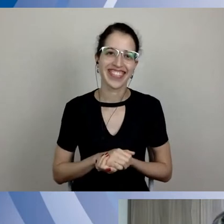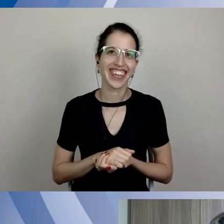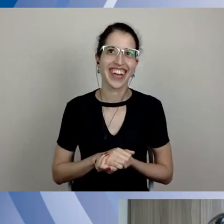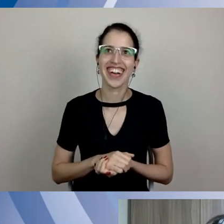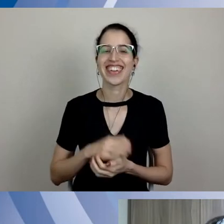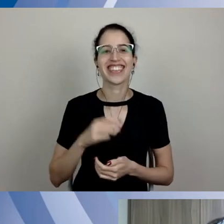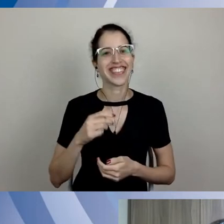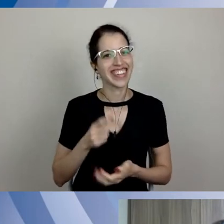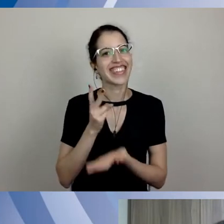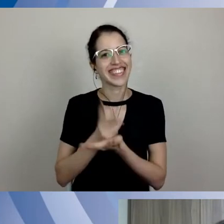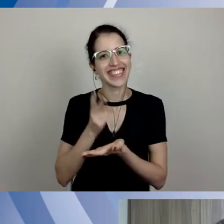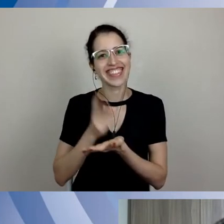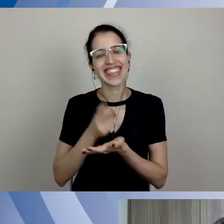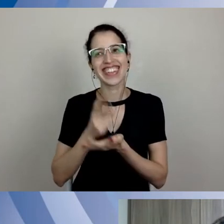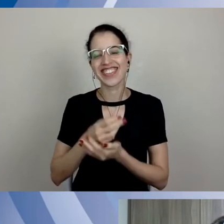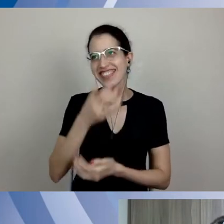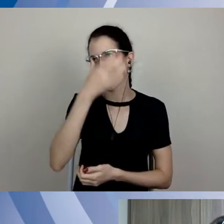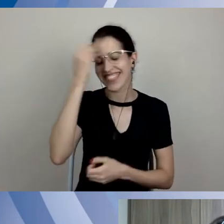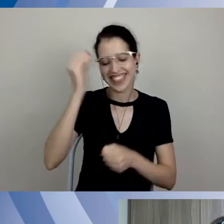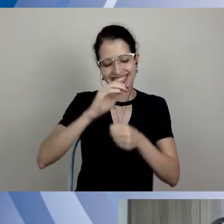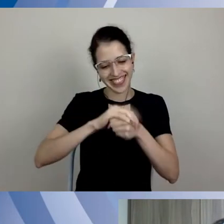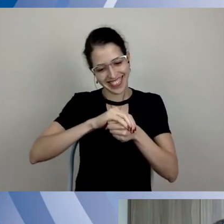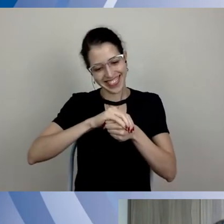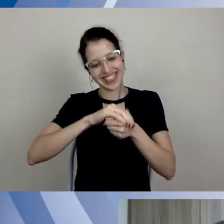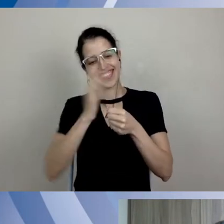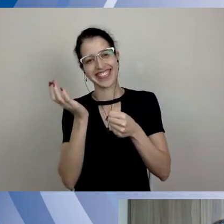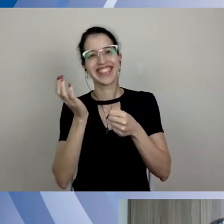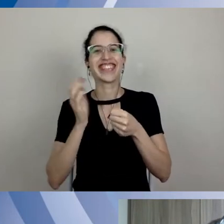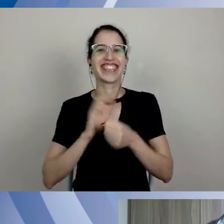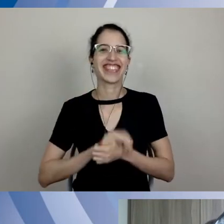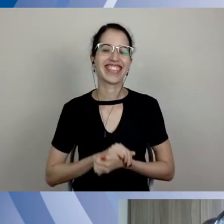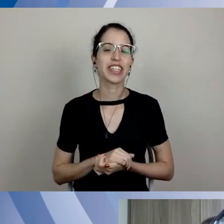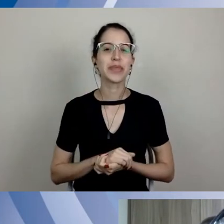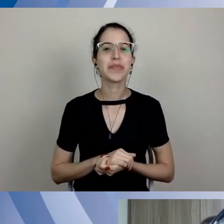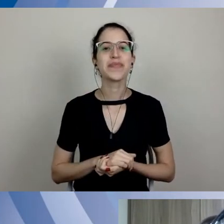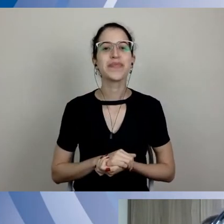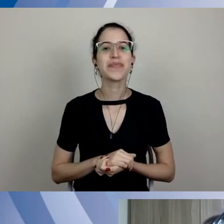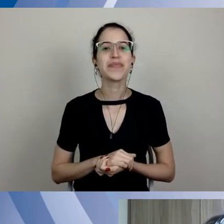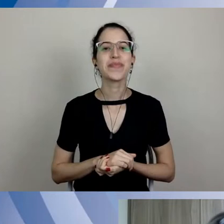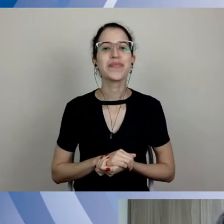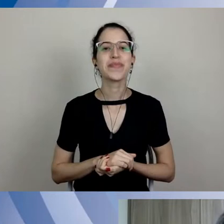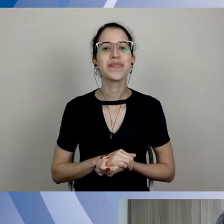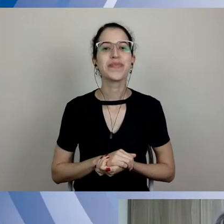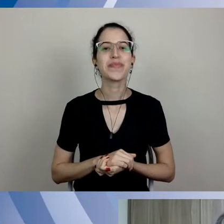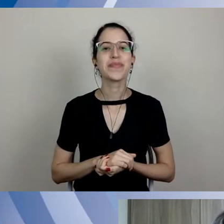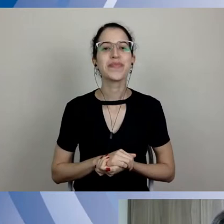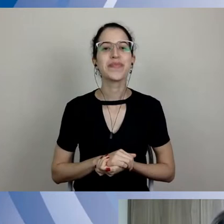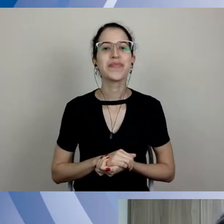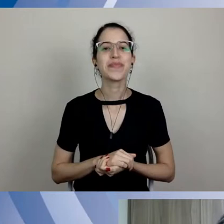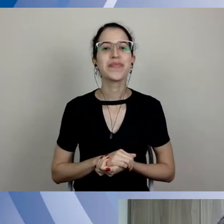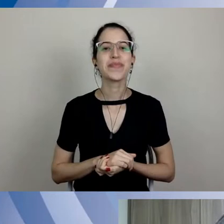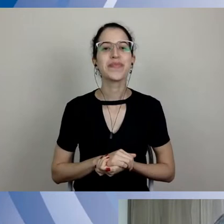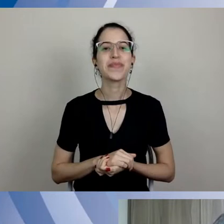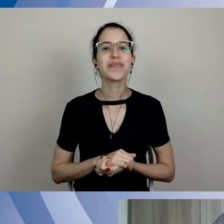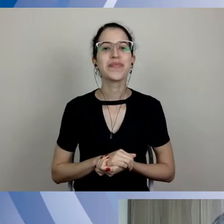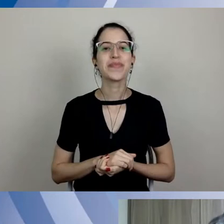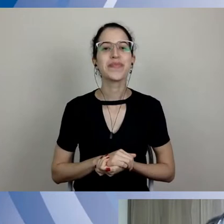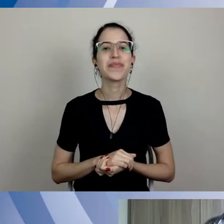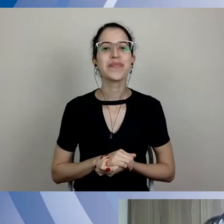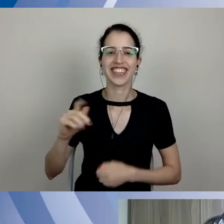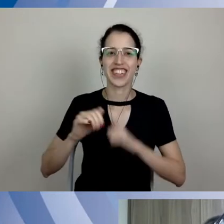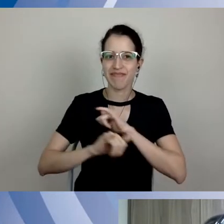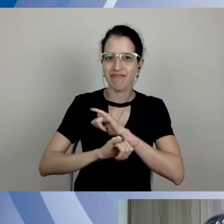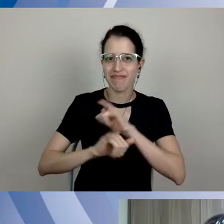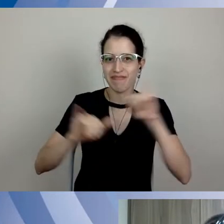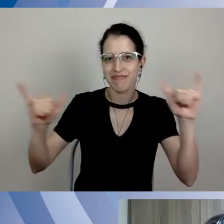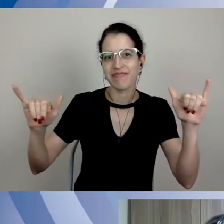né, assim, então, vamos para o fone. Mas, muito obrigada, então, pelo aviso e por essa sua